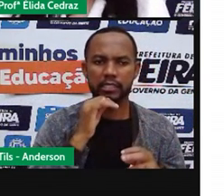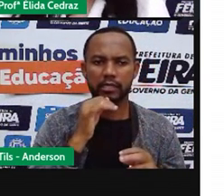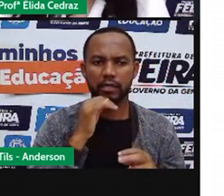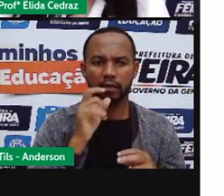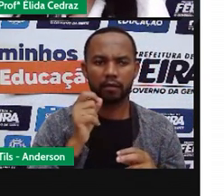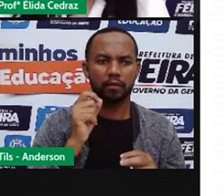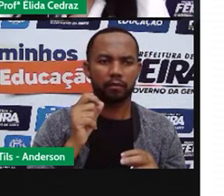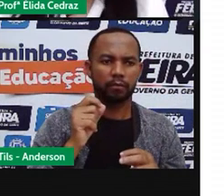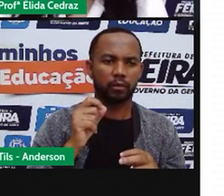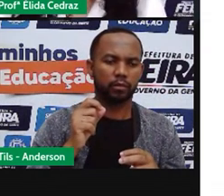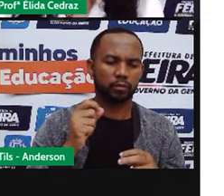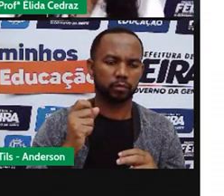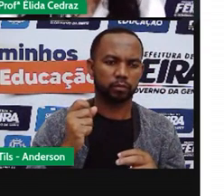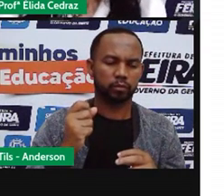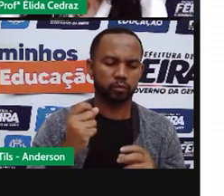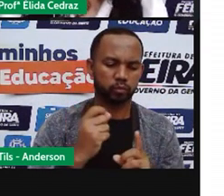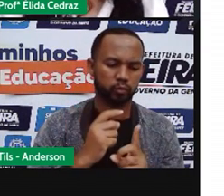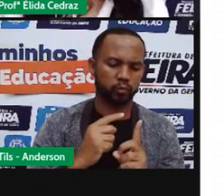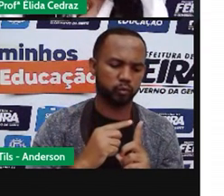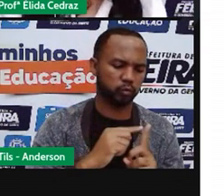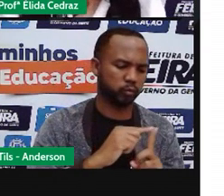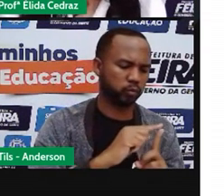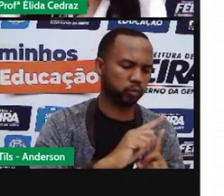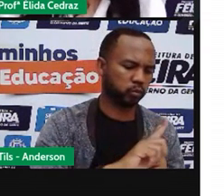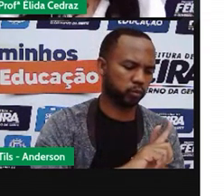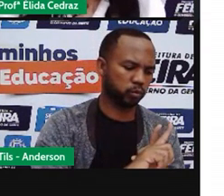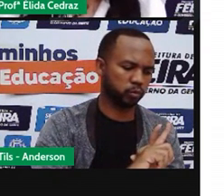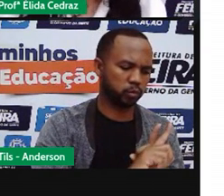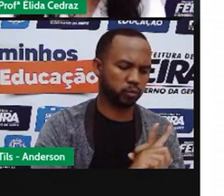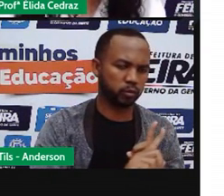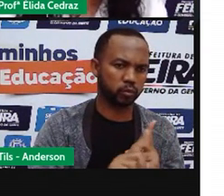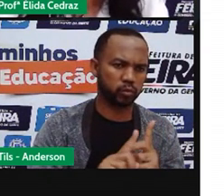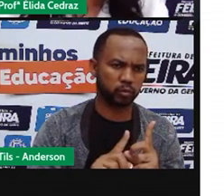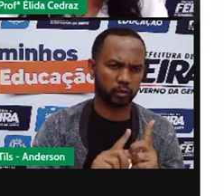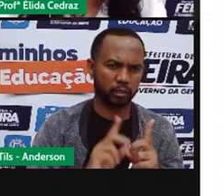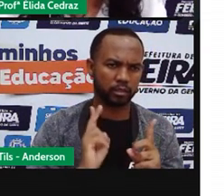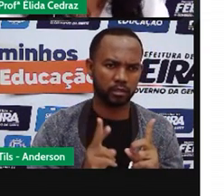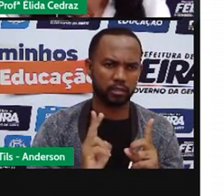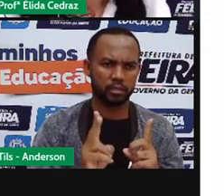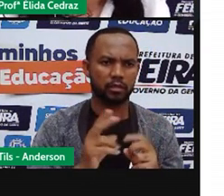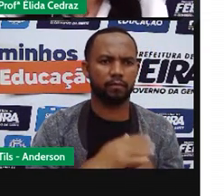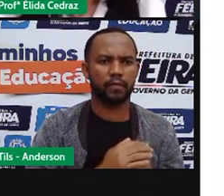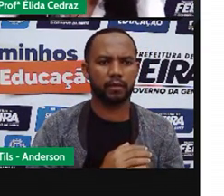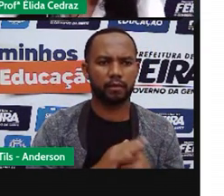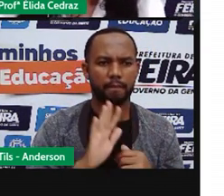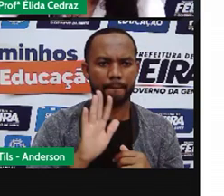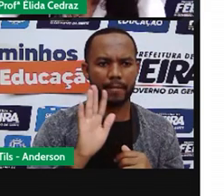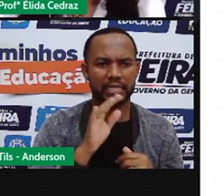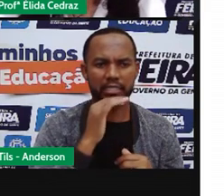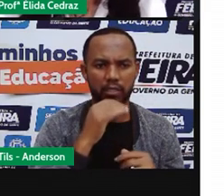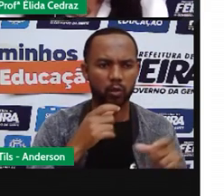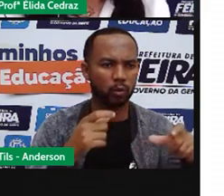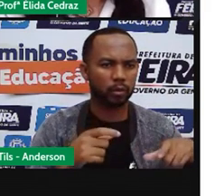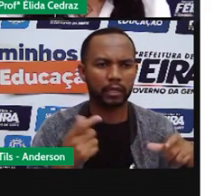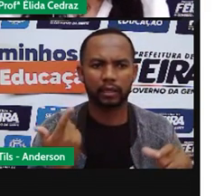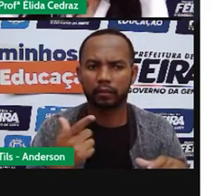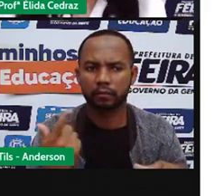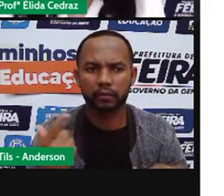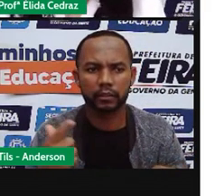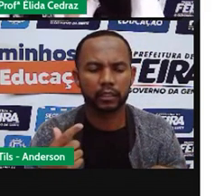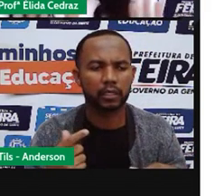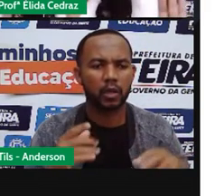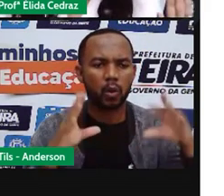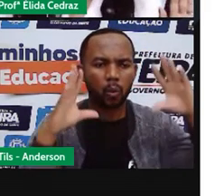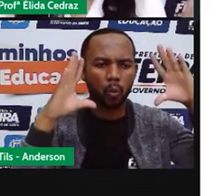elas surgem. Onde é que não existe sombra? Onde não existe a claridade. No